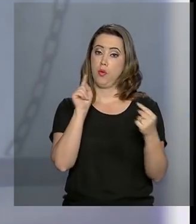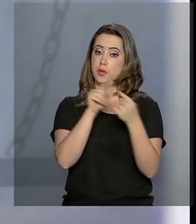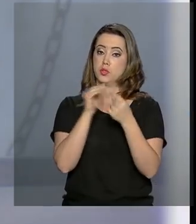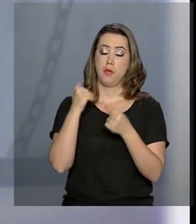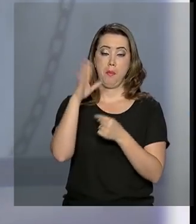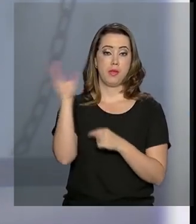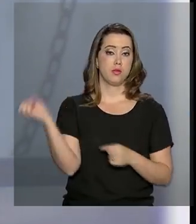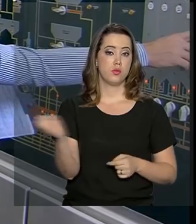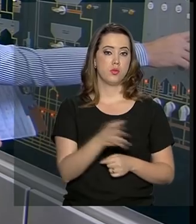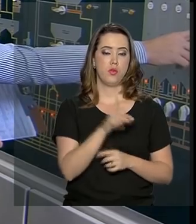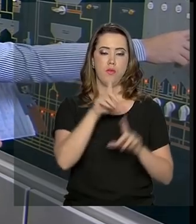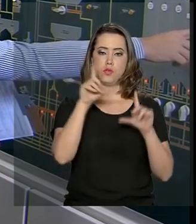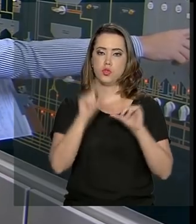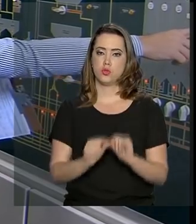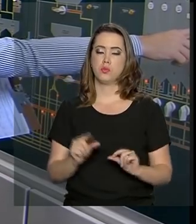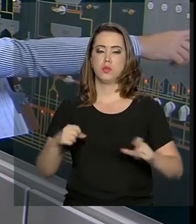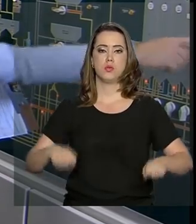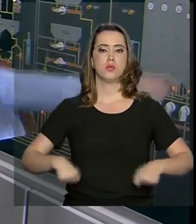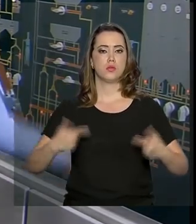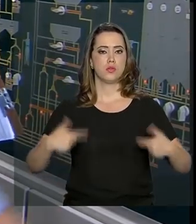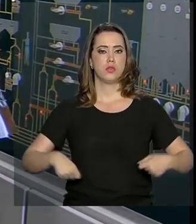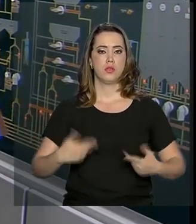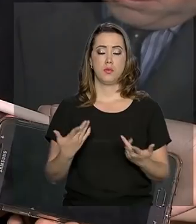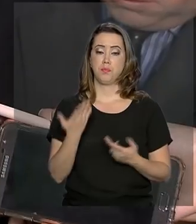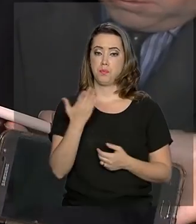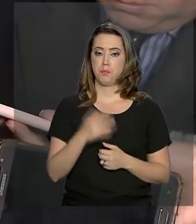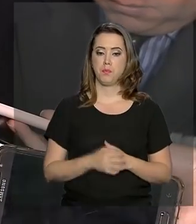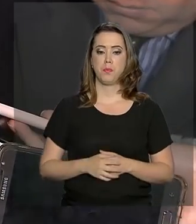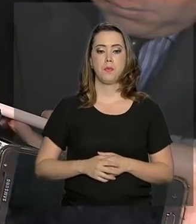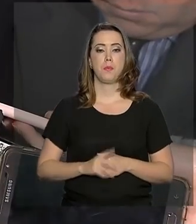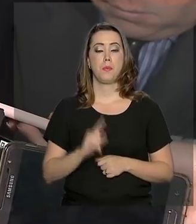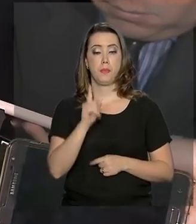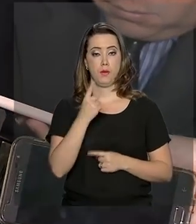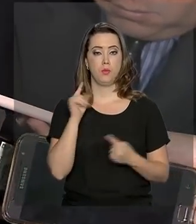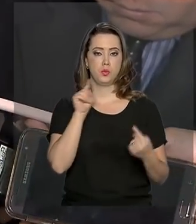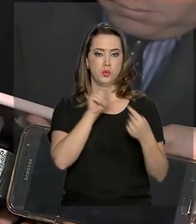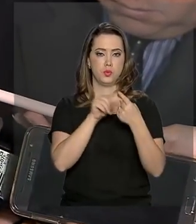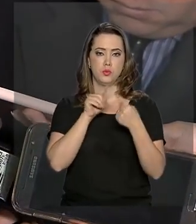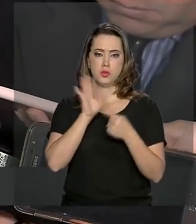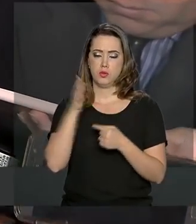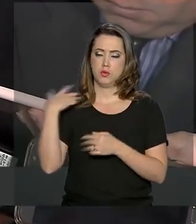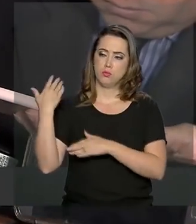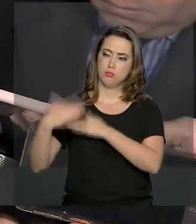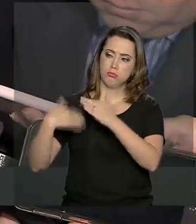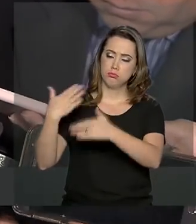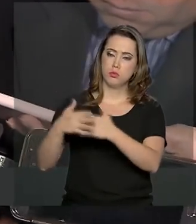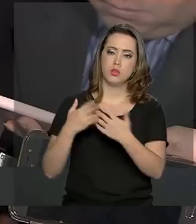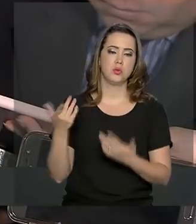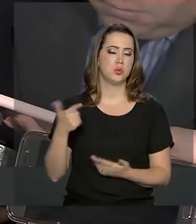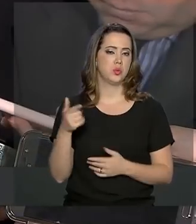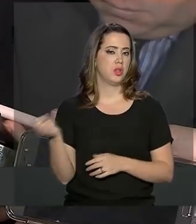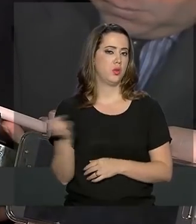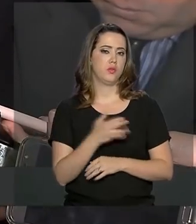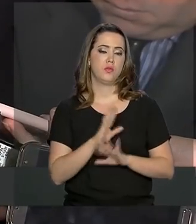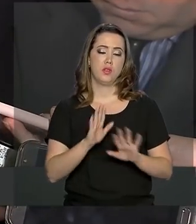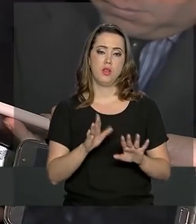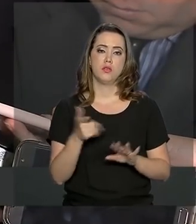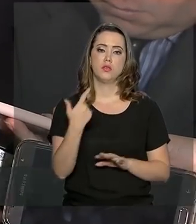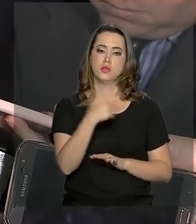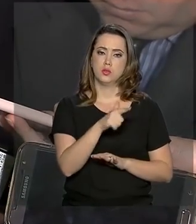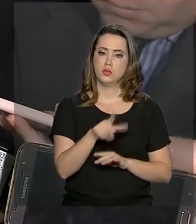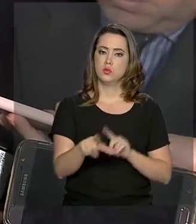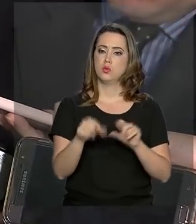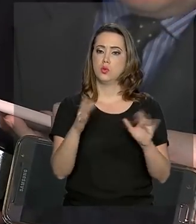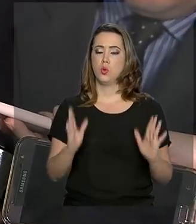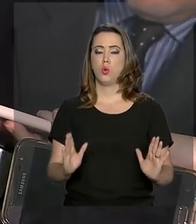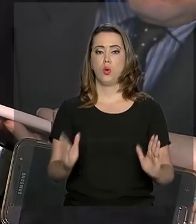mais modernidade e reduzir os custos para a companhia. Isso é uma das coisas que já vinha acontecendo, não uma novidade. E alguns desses